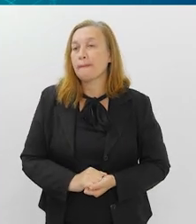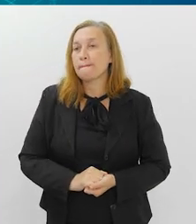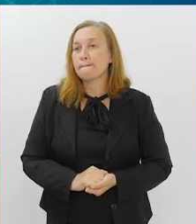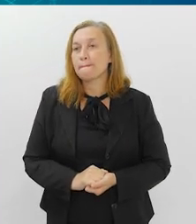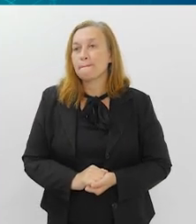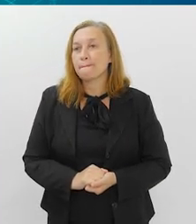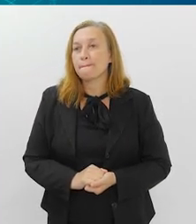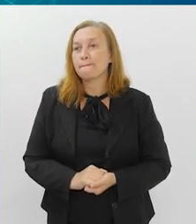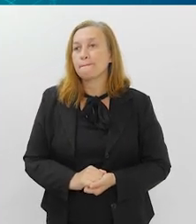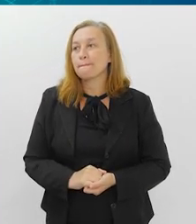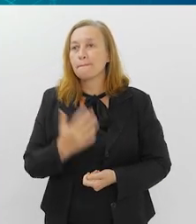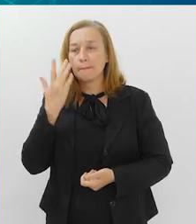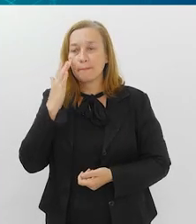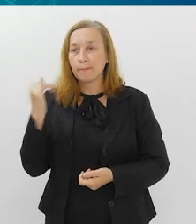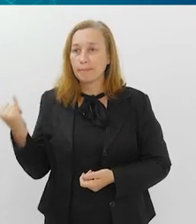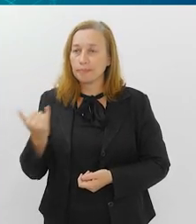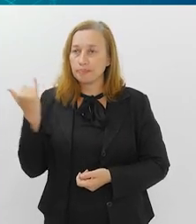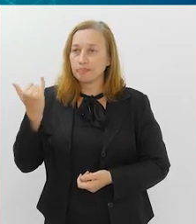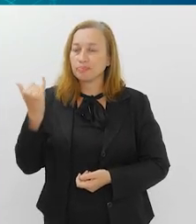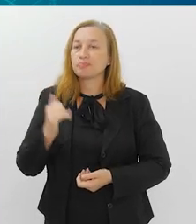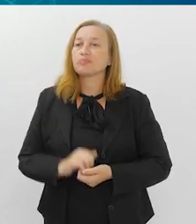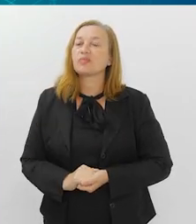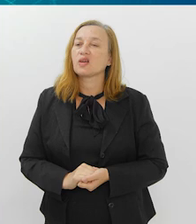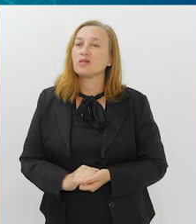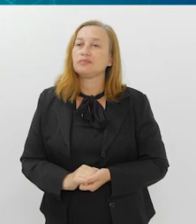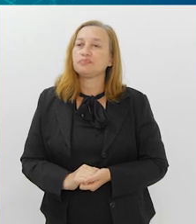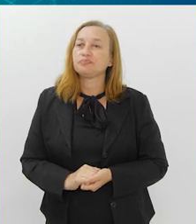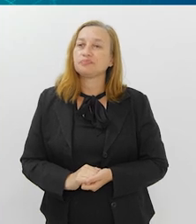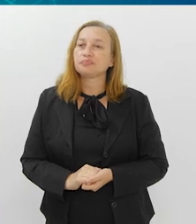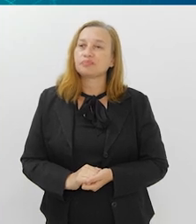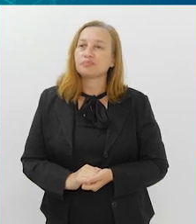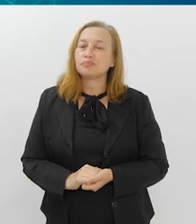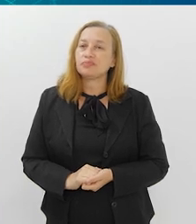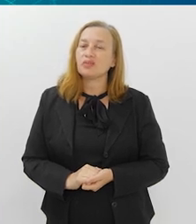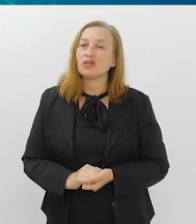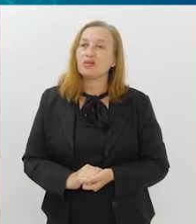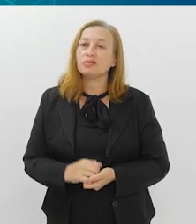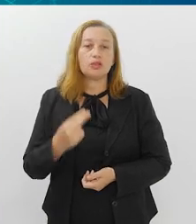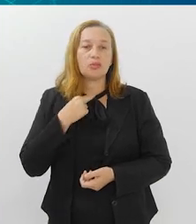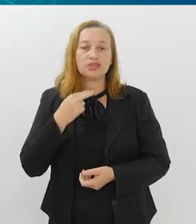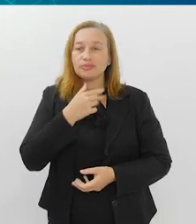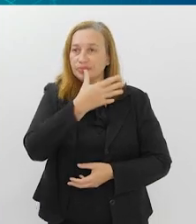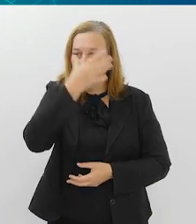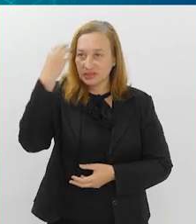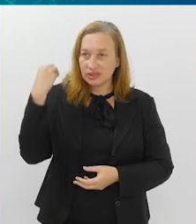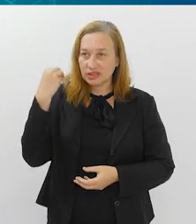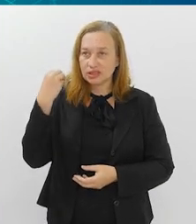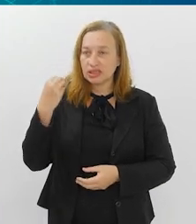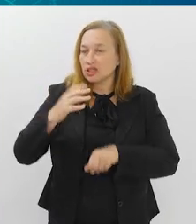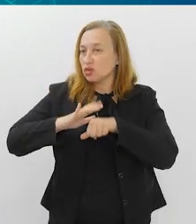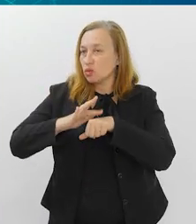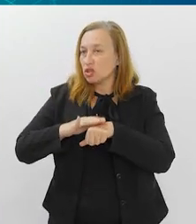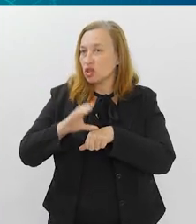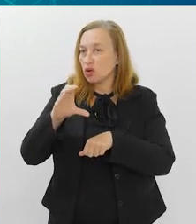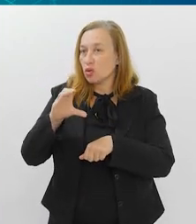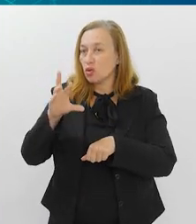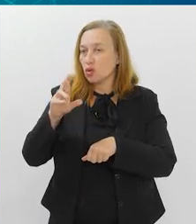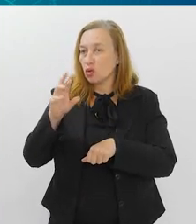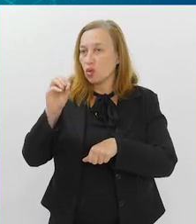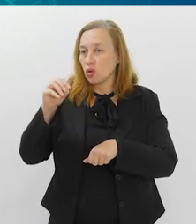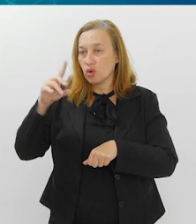e por último, o que eu acho mais interessante nisso tudo é que nós não podemos esquecer das doenças crônicas,